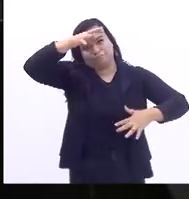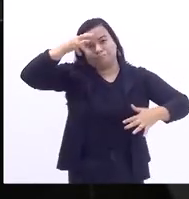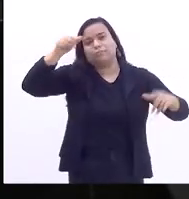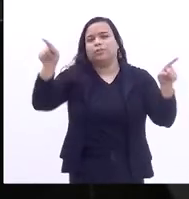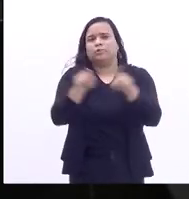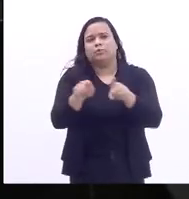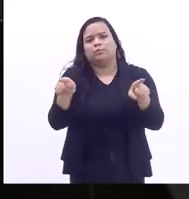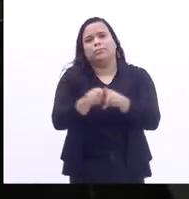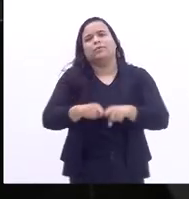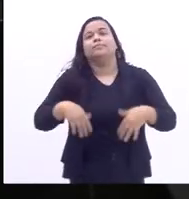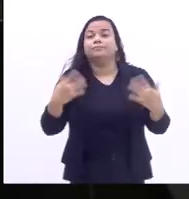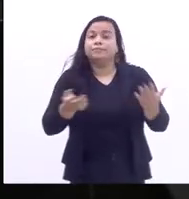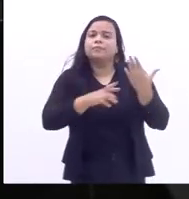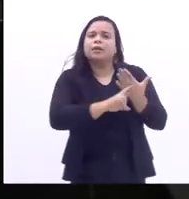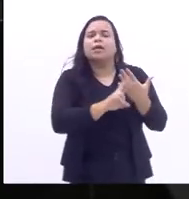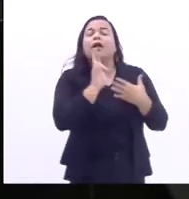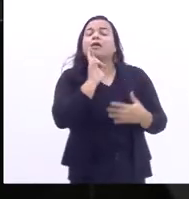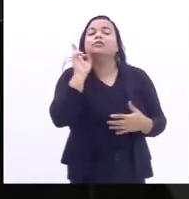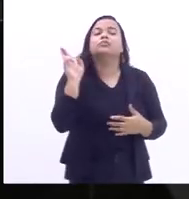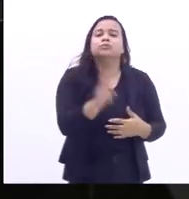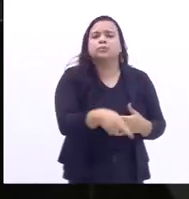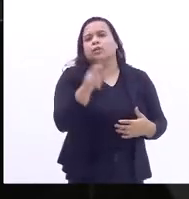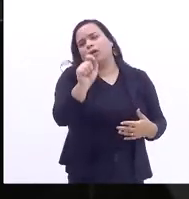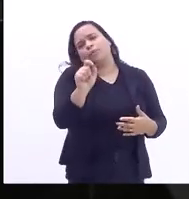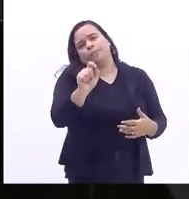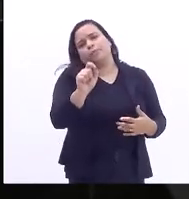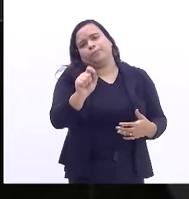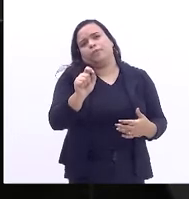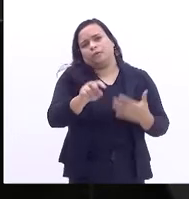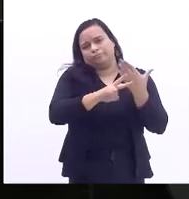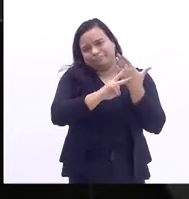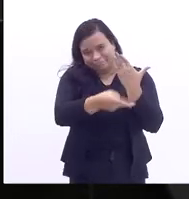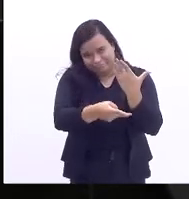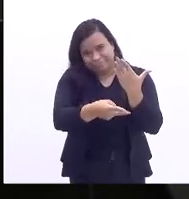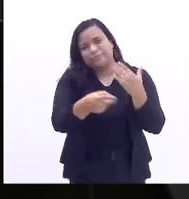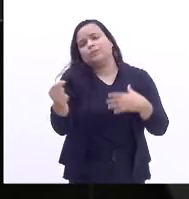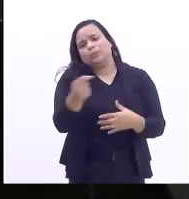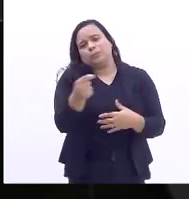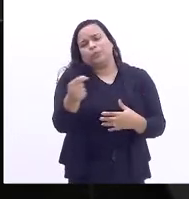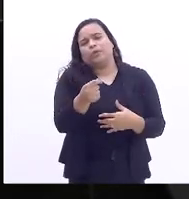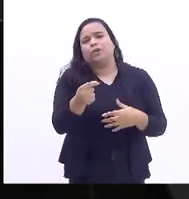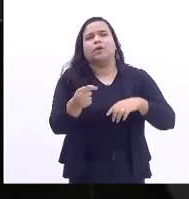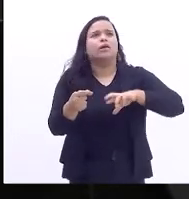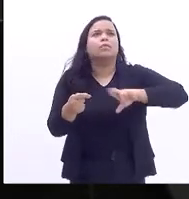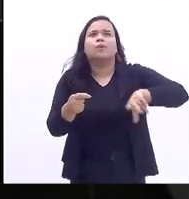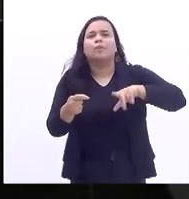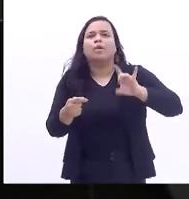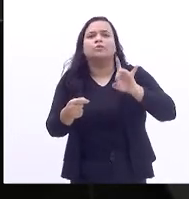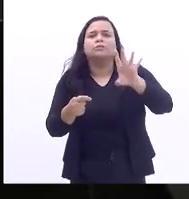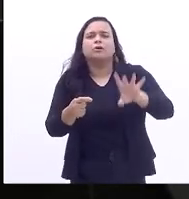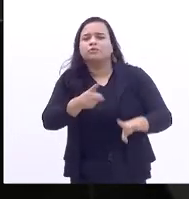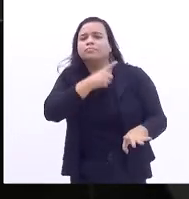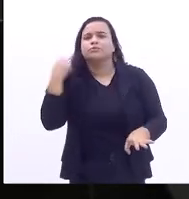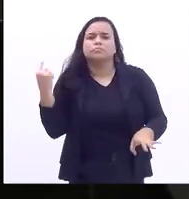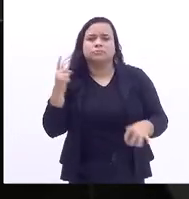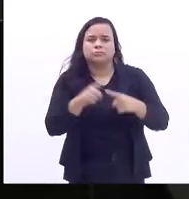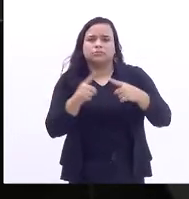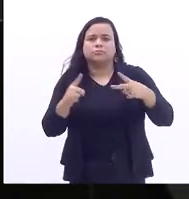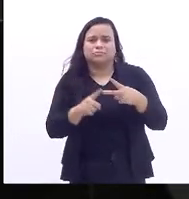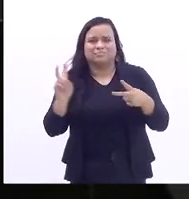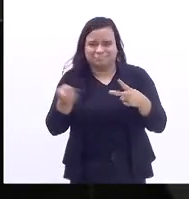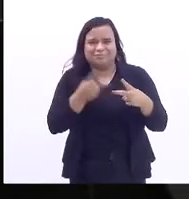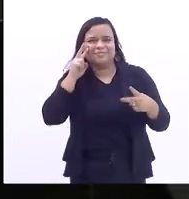E o resultado disso não é somente a morte de dois